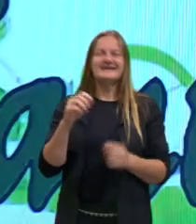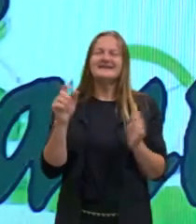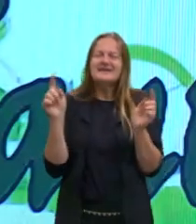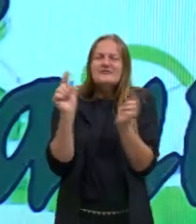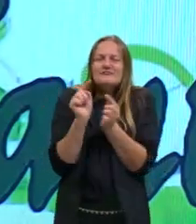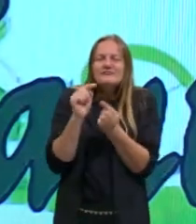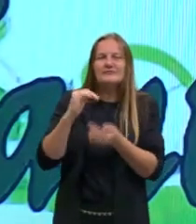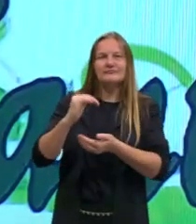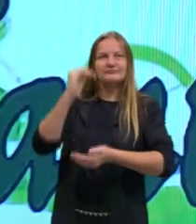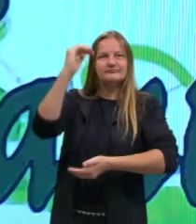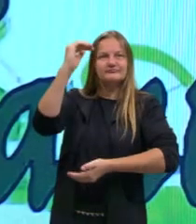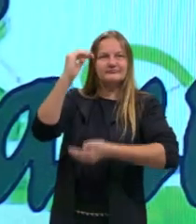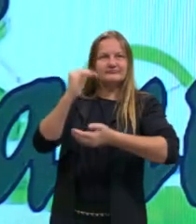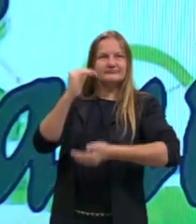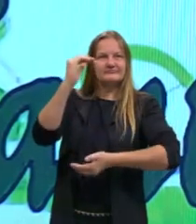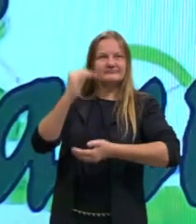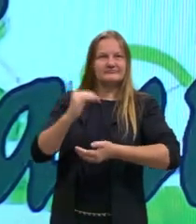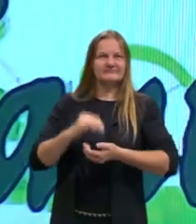quanto de grande porte.